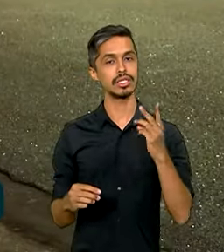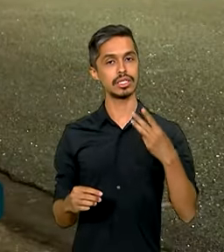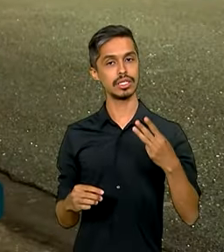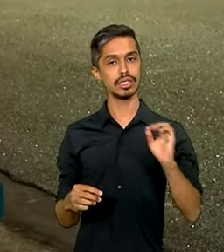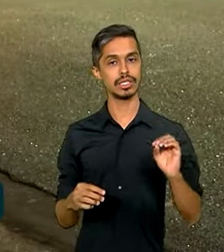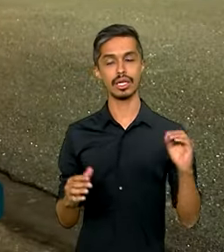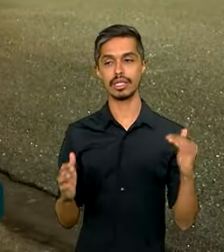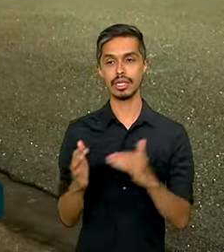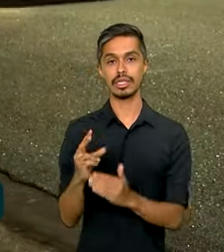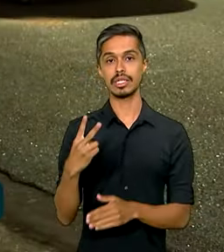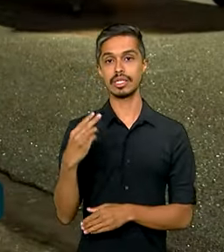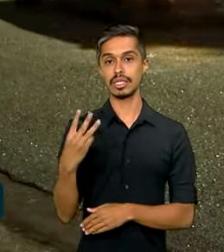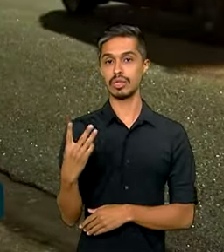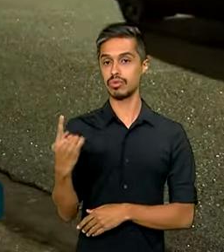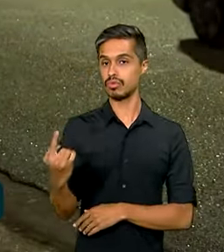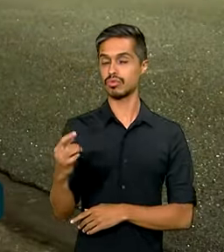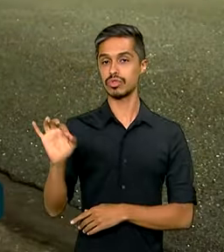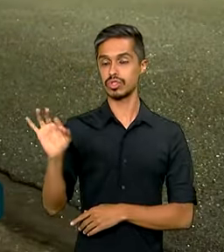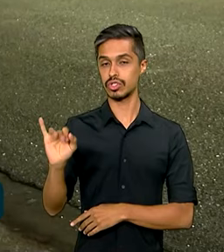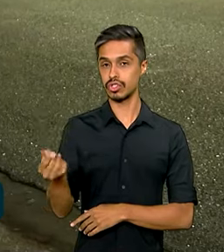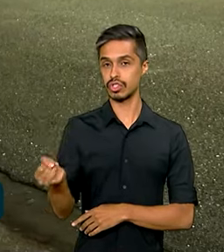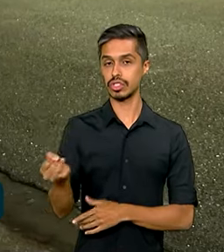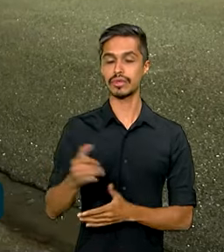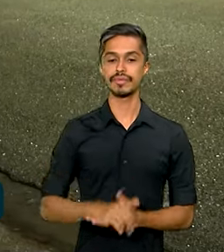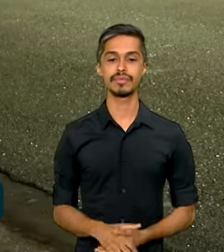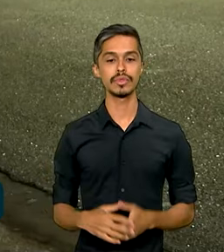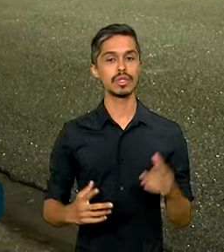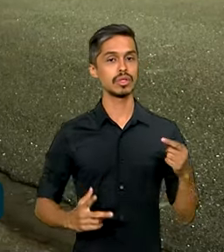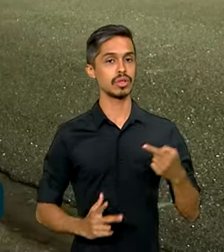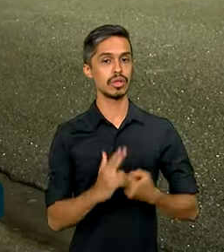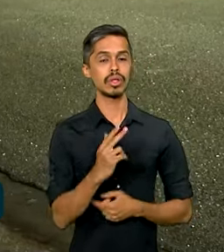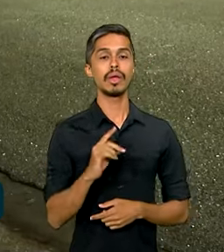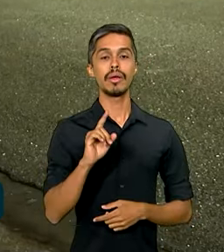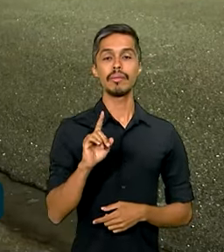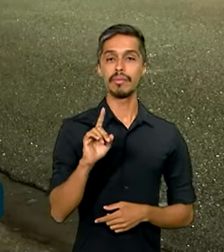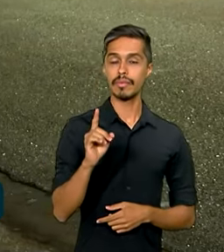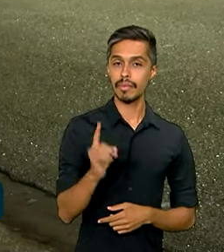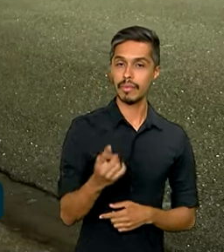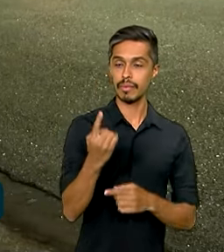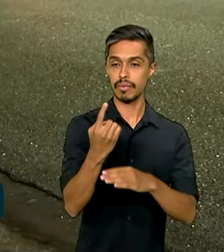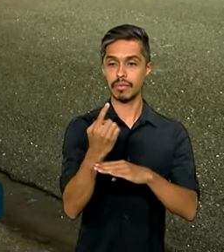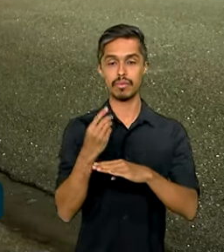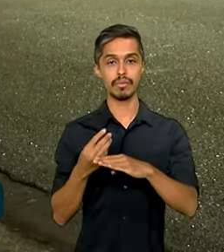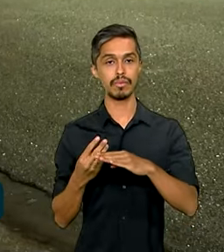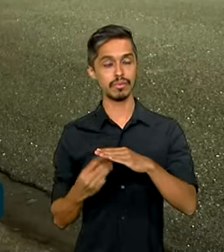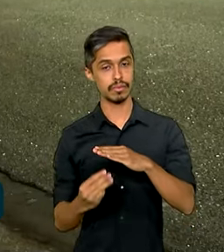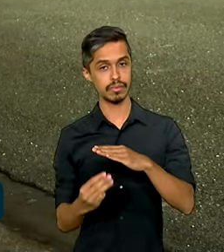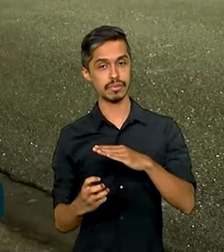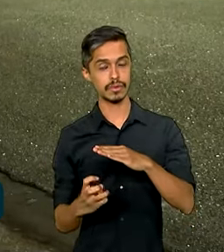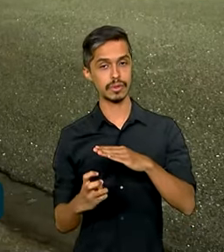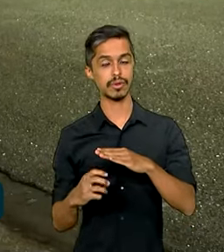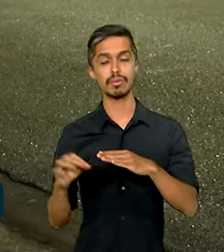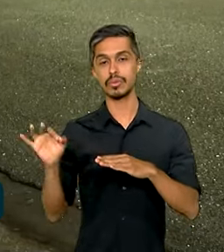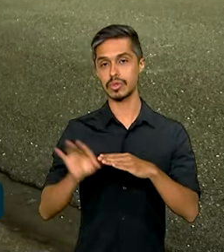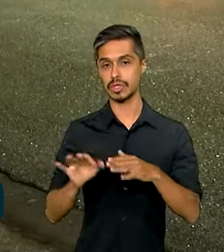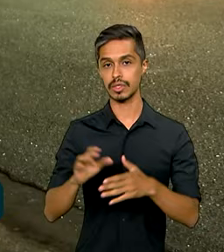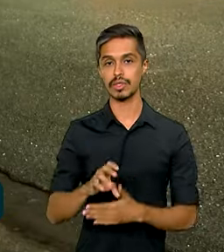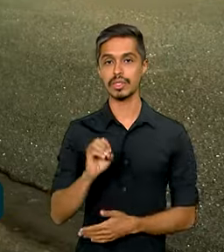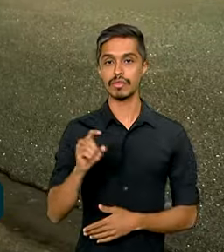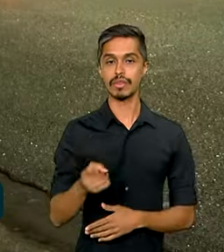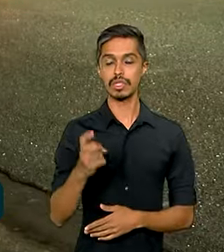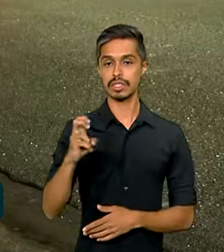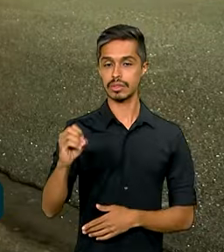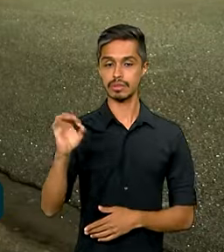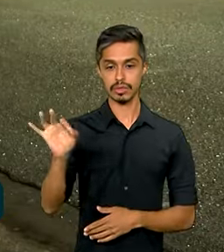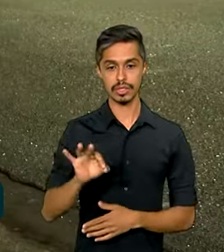31 de janeiro. E a expectativa, Roberto, é de um corte de meio ponto percentual, como o Banco Central já vinha fazendo, sinalizou o que deve